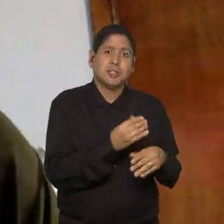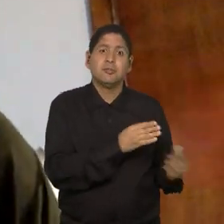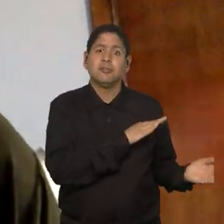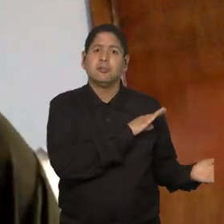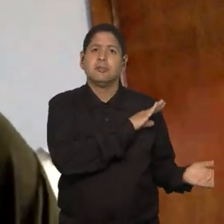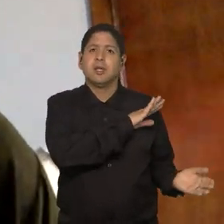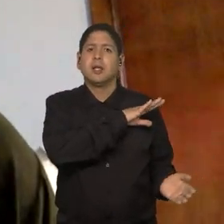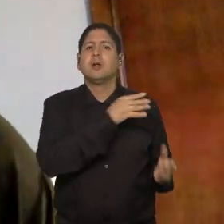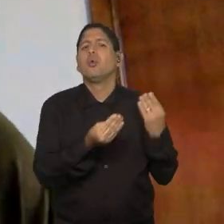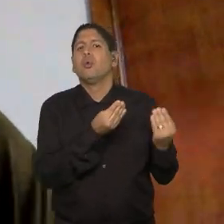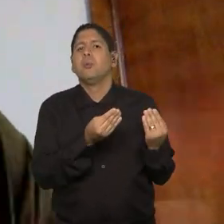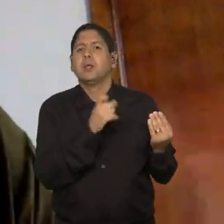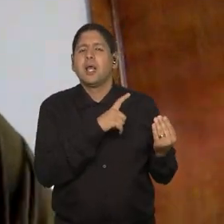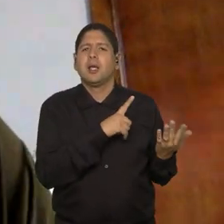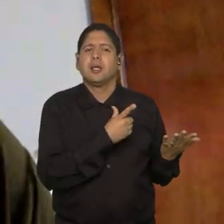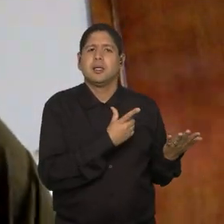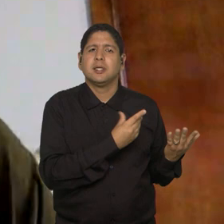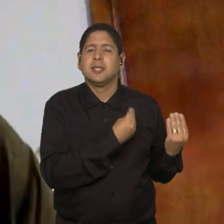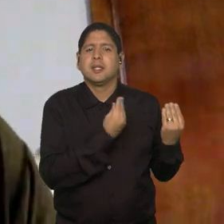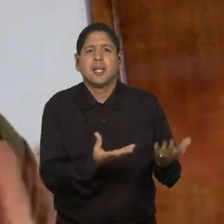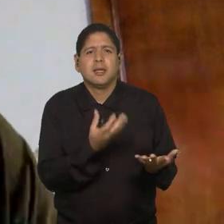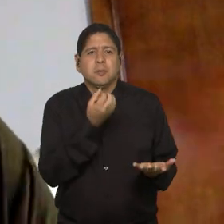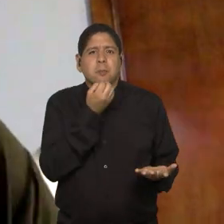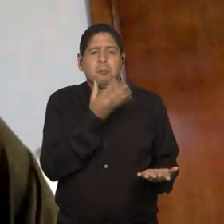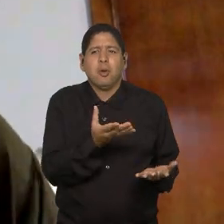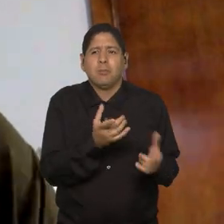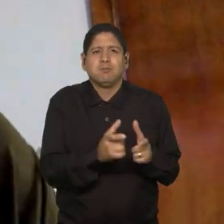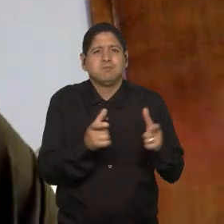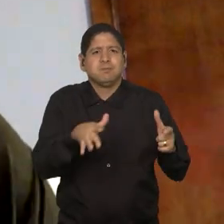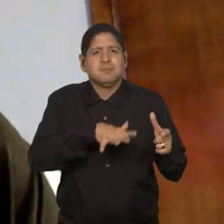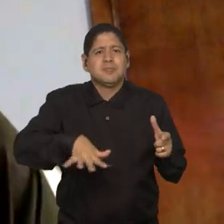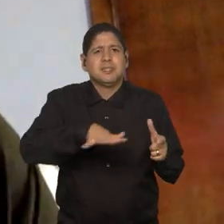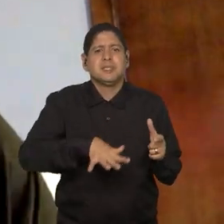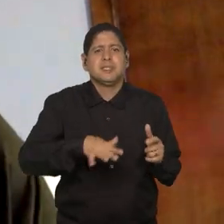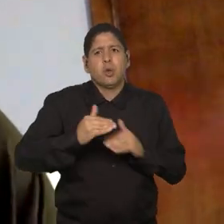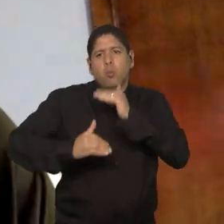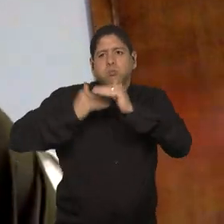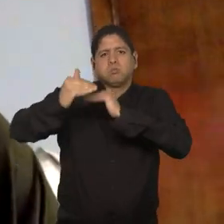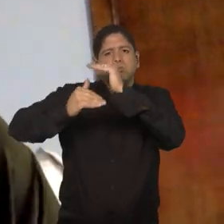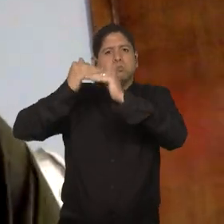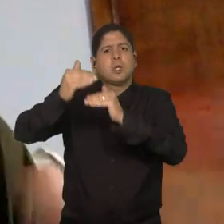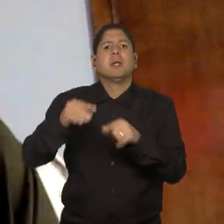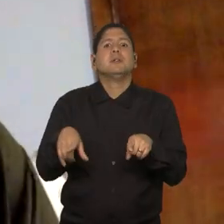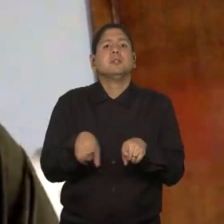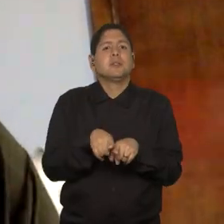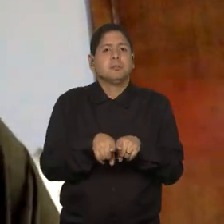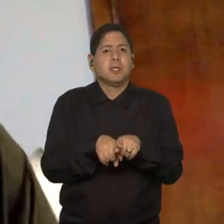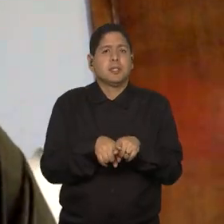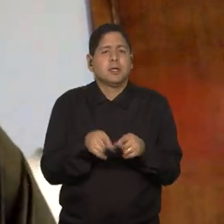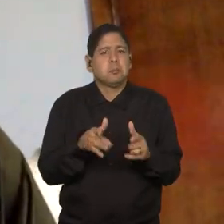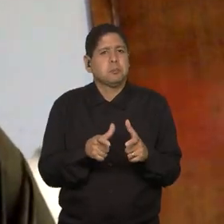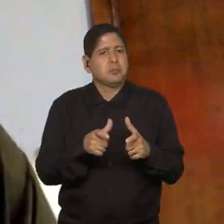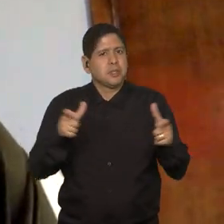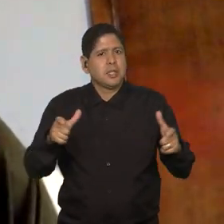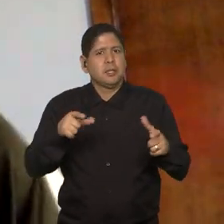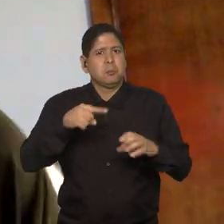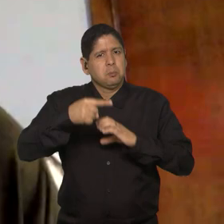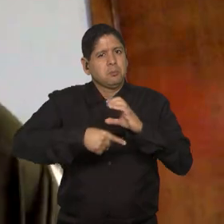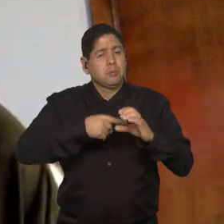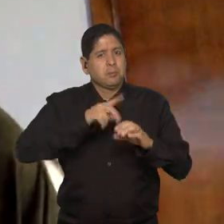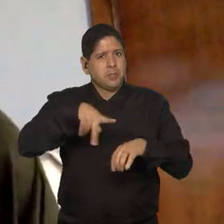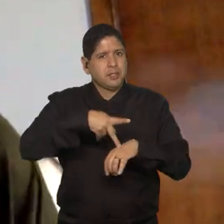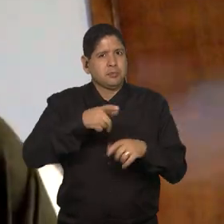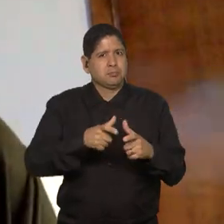então, com uma boa... um grande campo aí para evoluir e para, né, ampliar para o país inteiro.